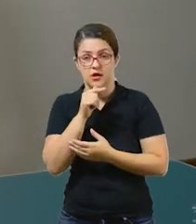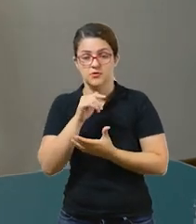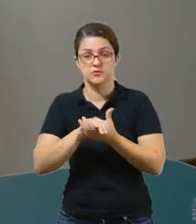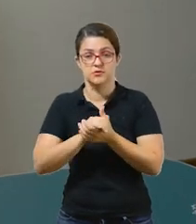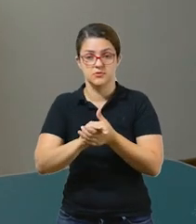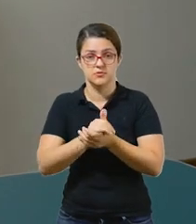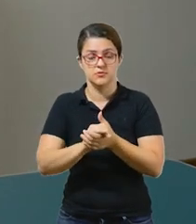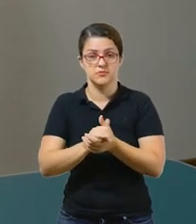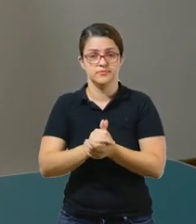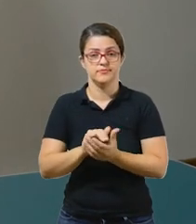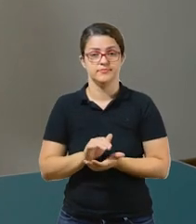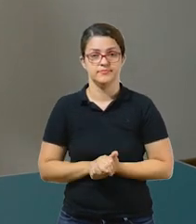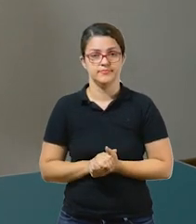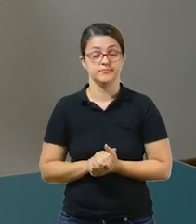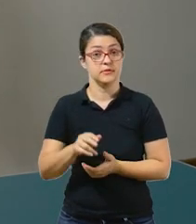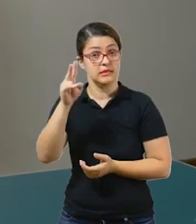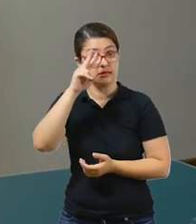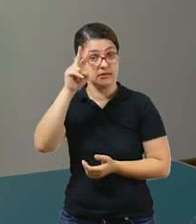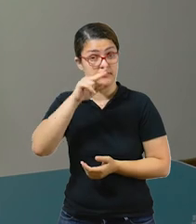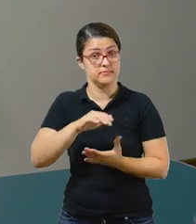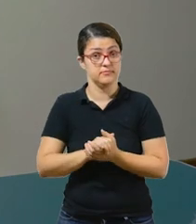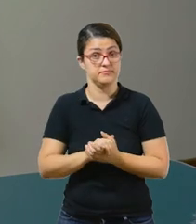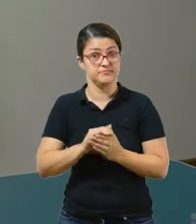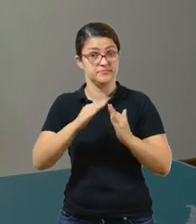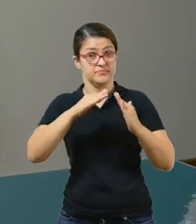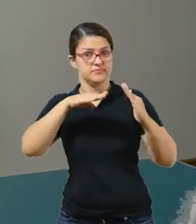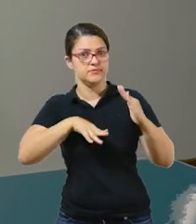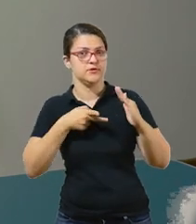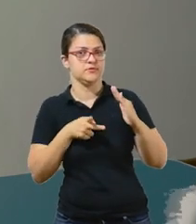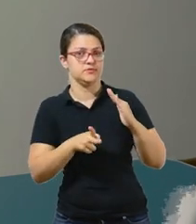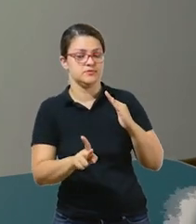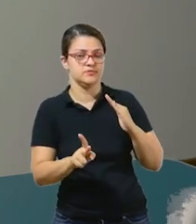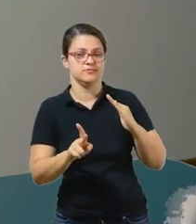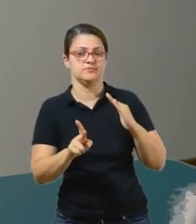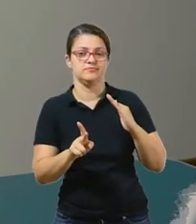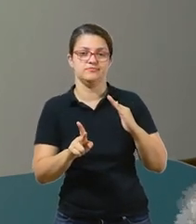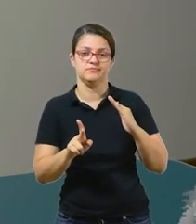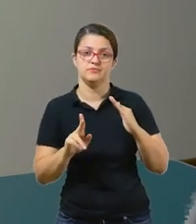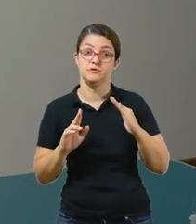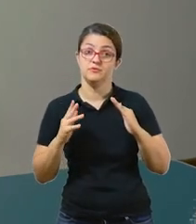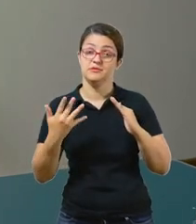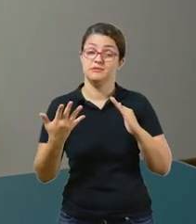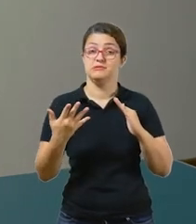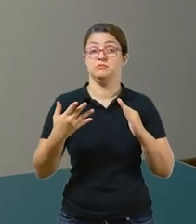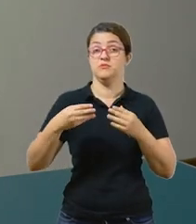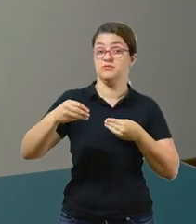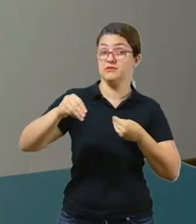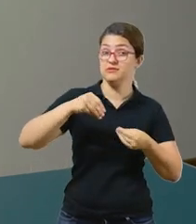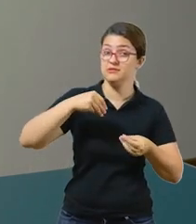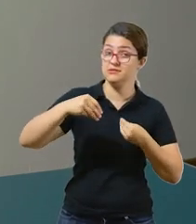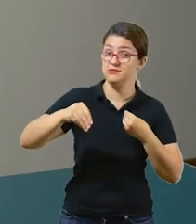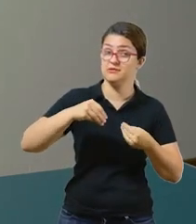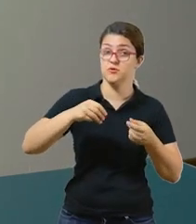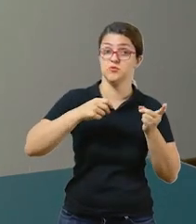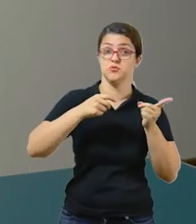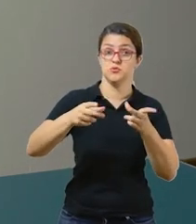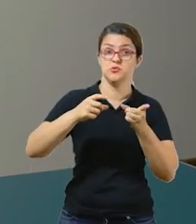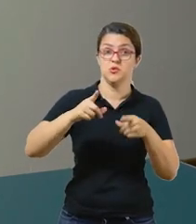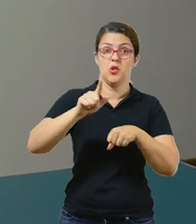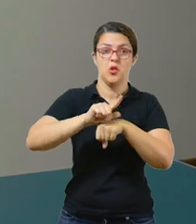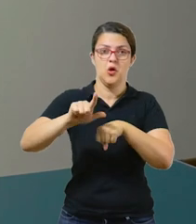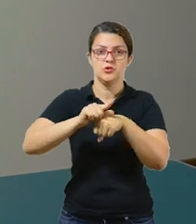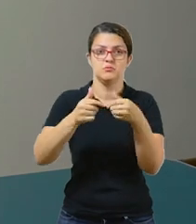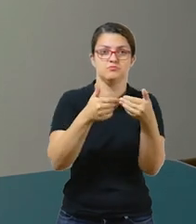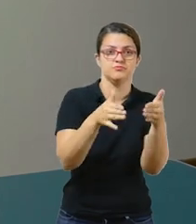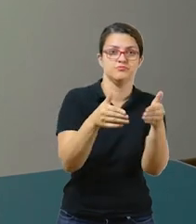abundante. Pessoal, lembre-se que a quarentena não acabou. Ainda está acontecendo uma flexibilização do comércio. Então,